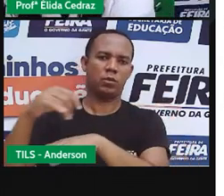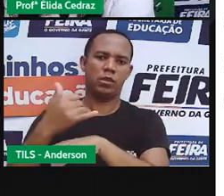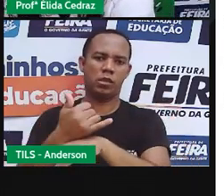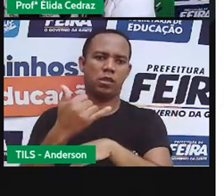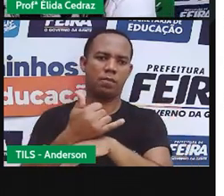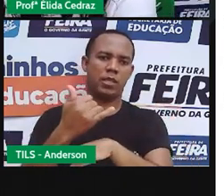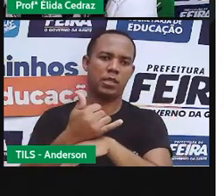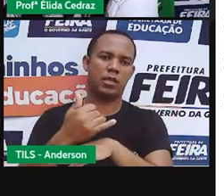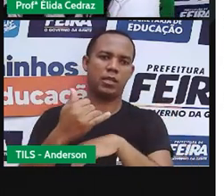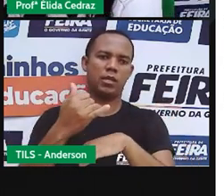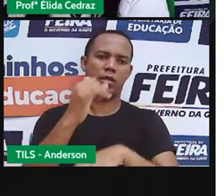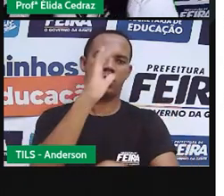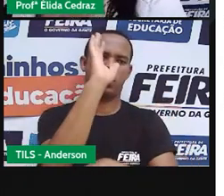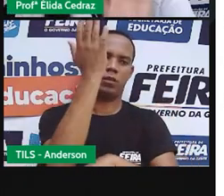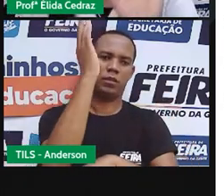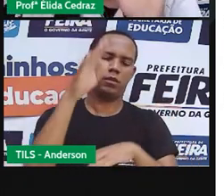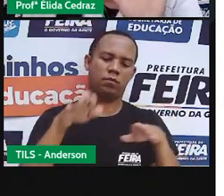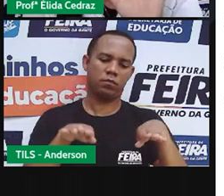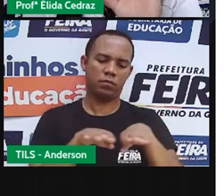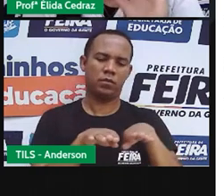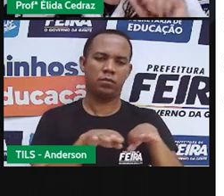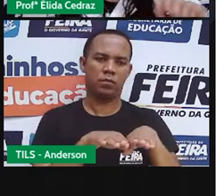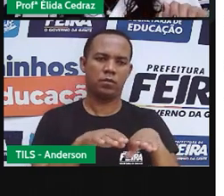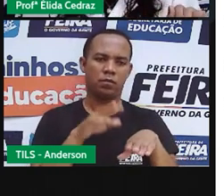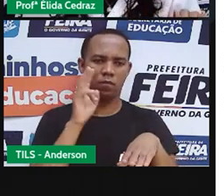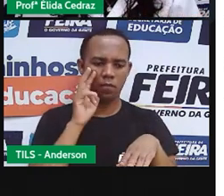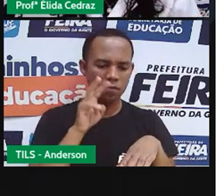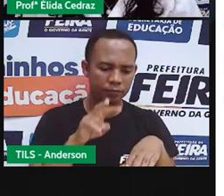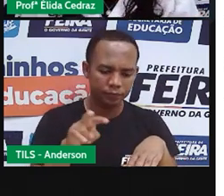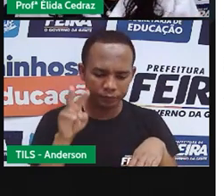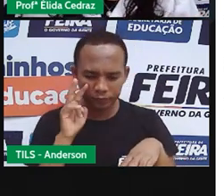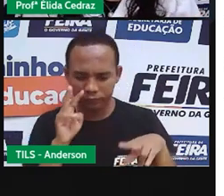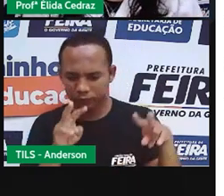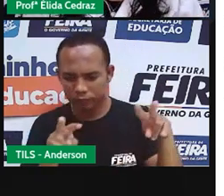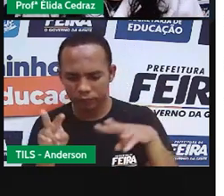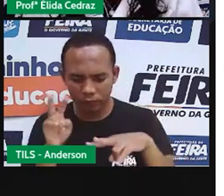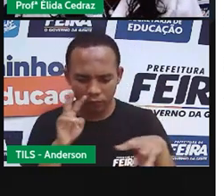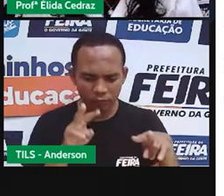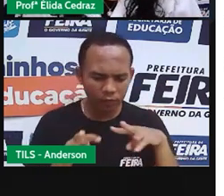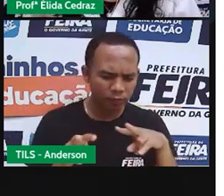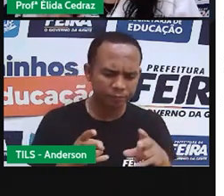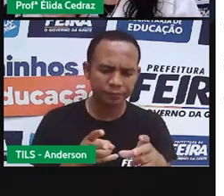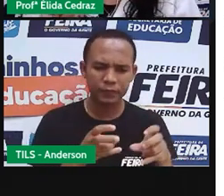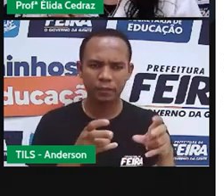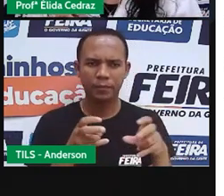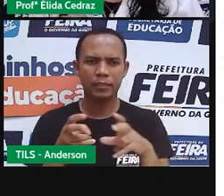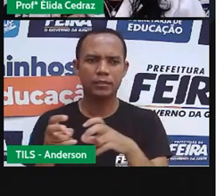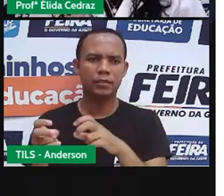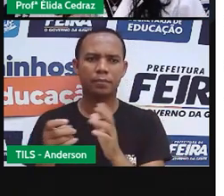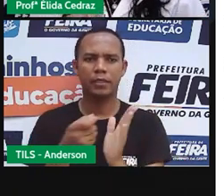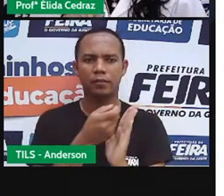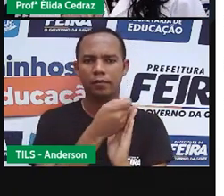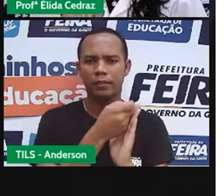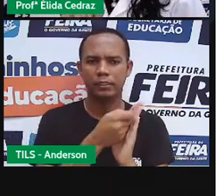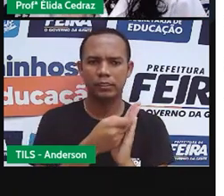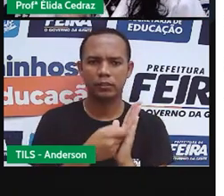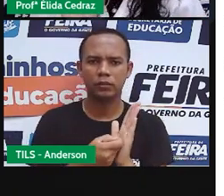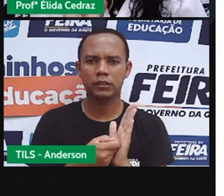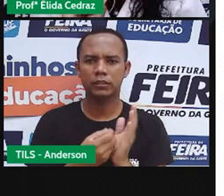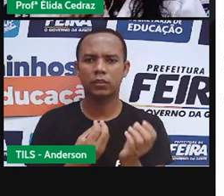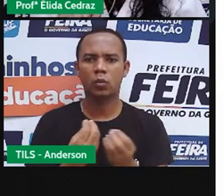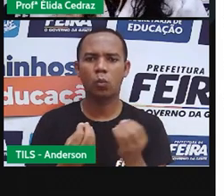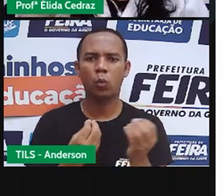outro na madeira. E de cinco em cinco minutos, você vai olhar e você vai anotar o que você